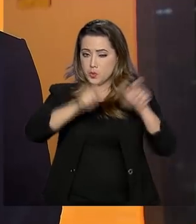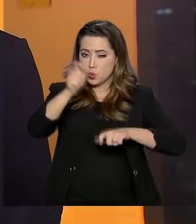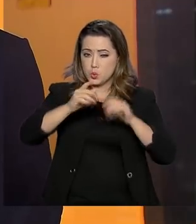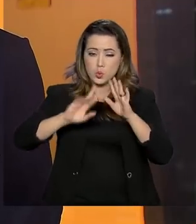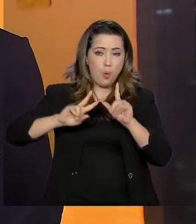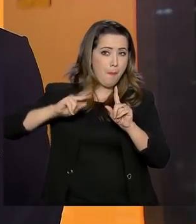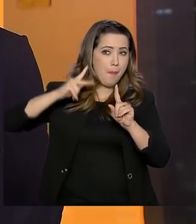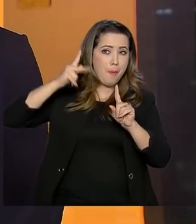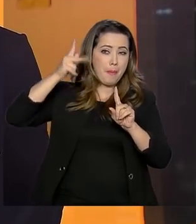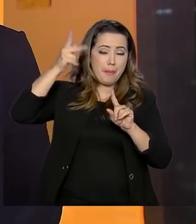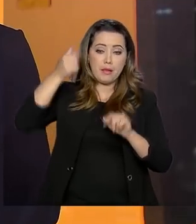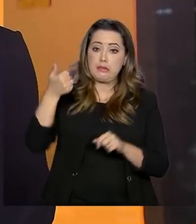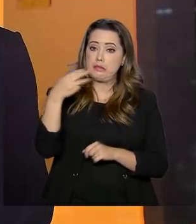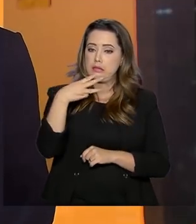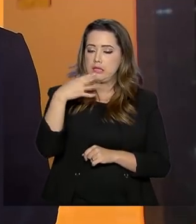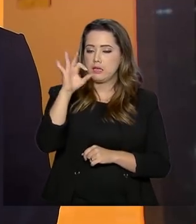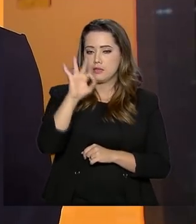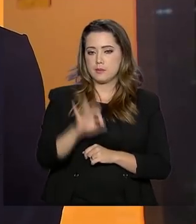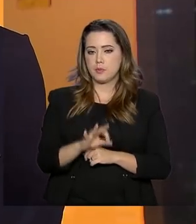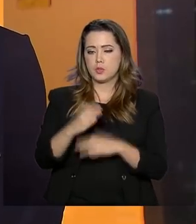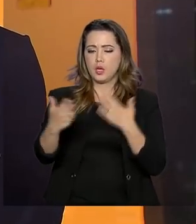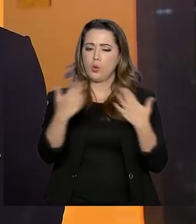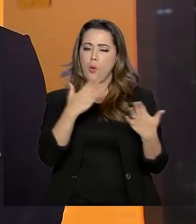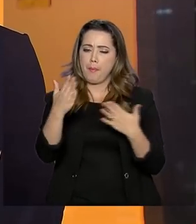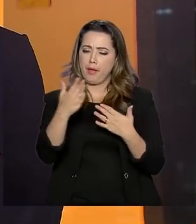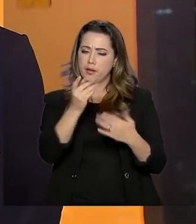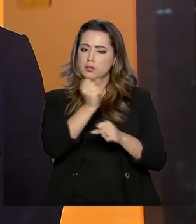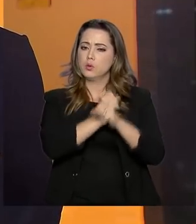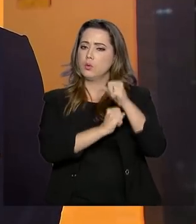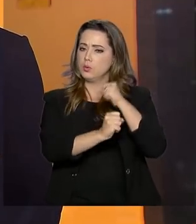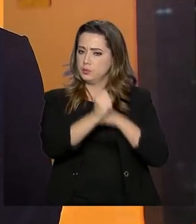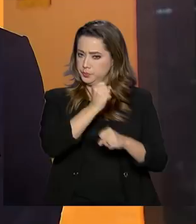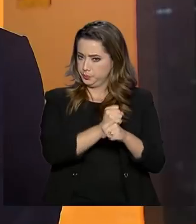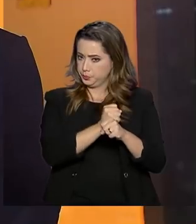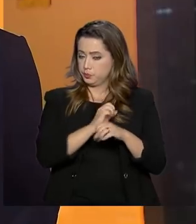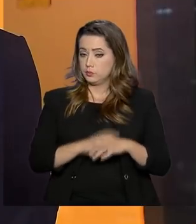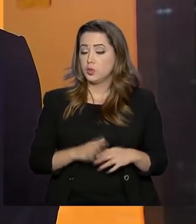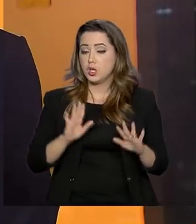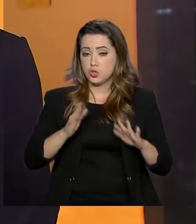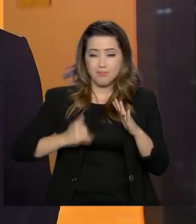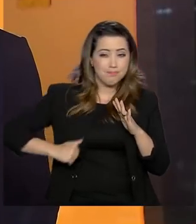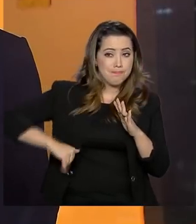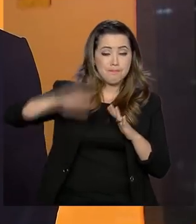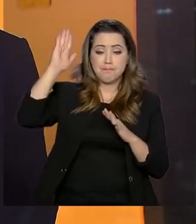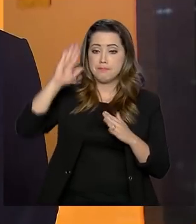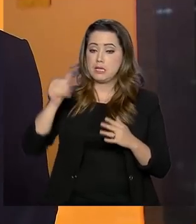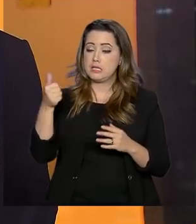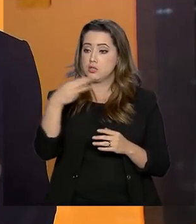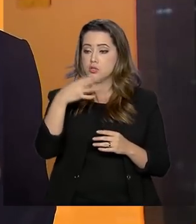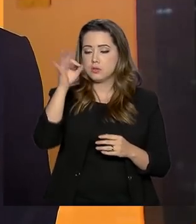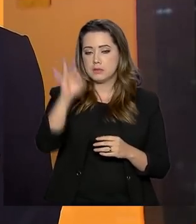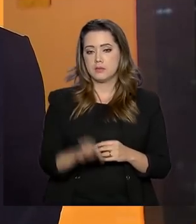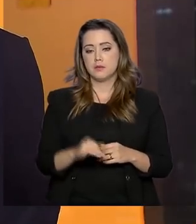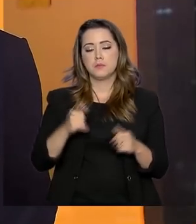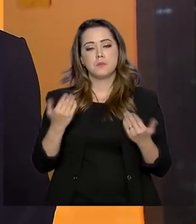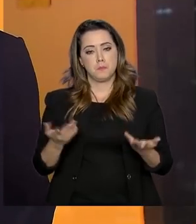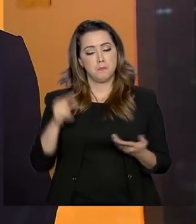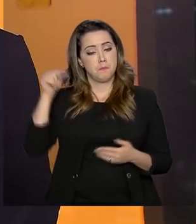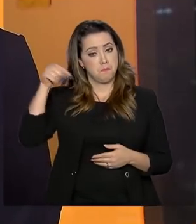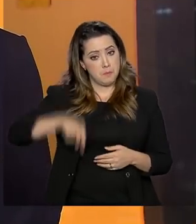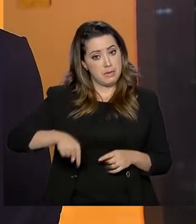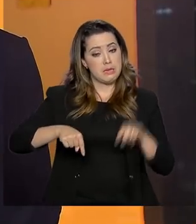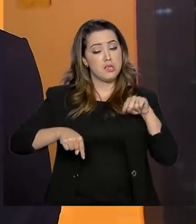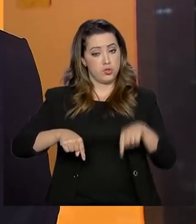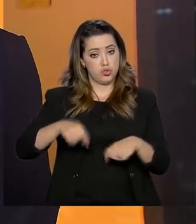superou em 13% o número registrado no ano passado. Ele já ultrapassa em mais de 13%. Esta